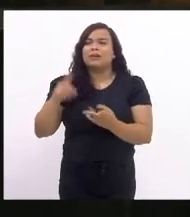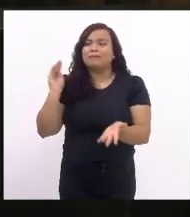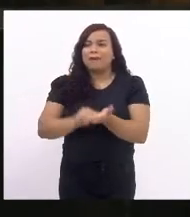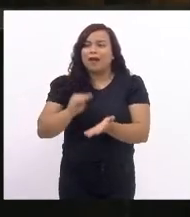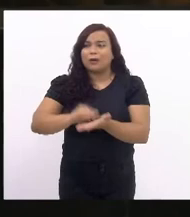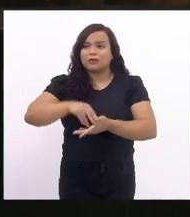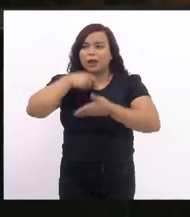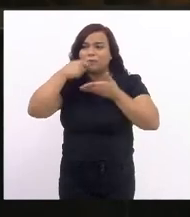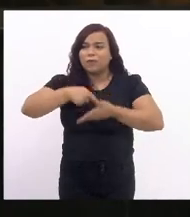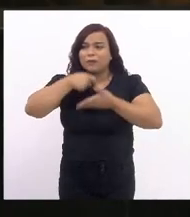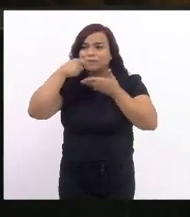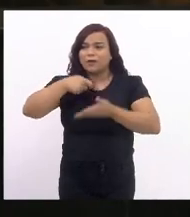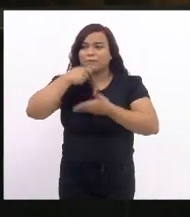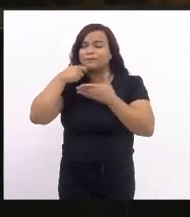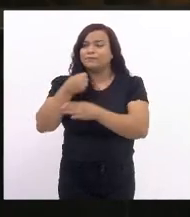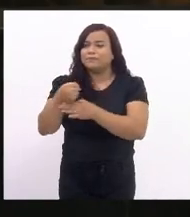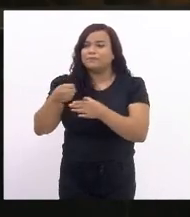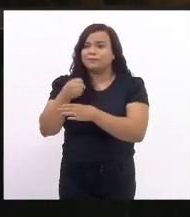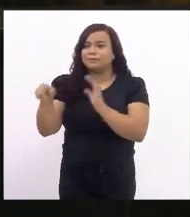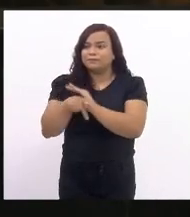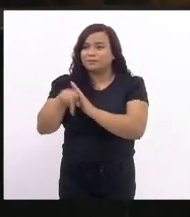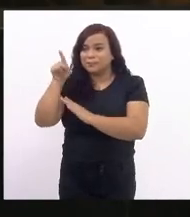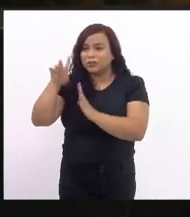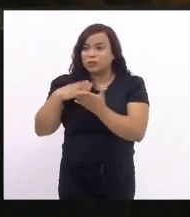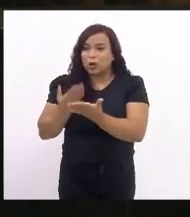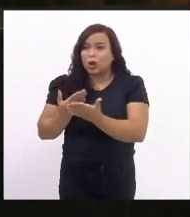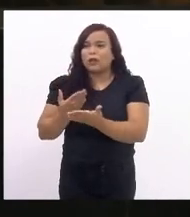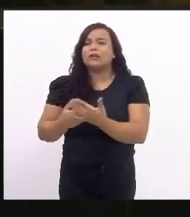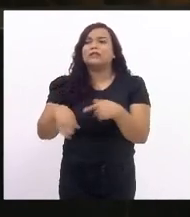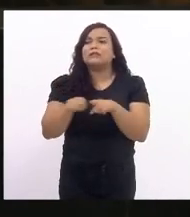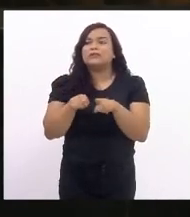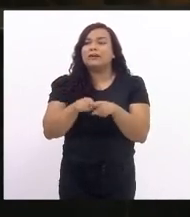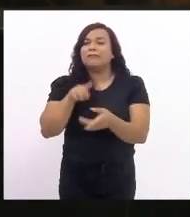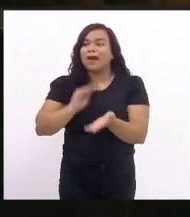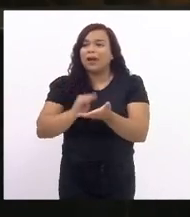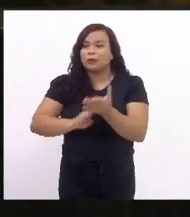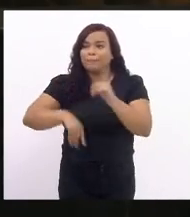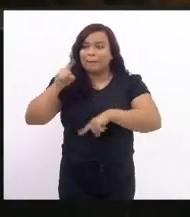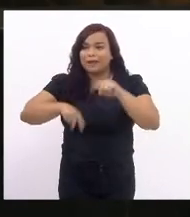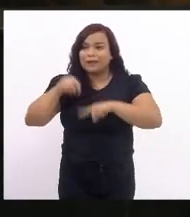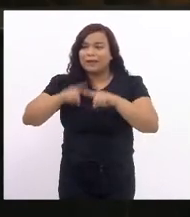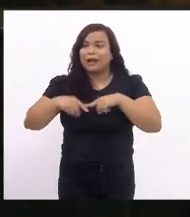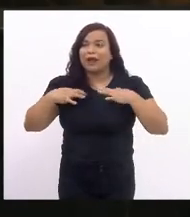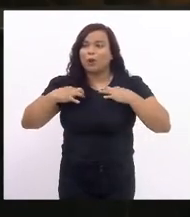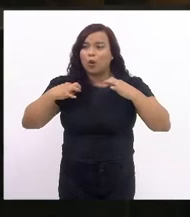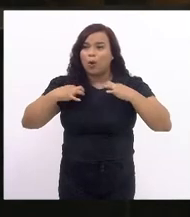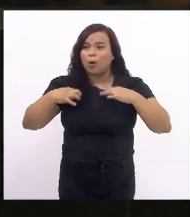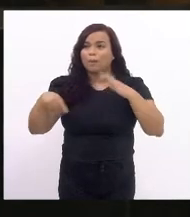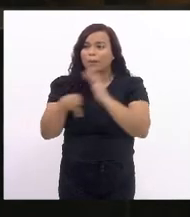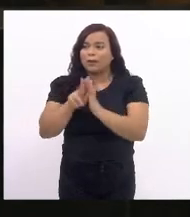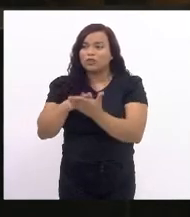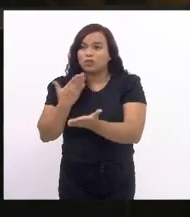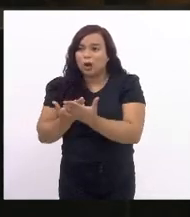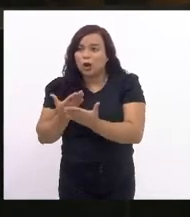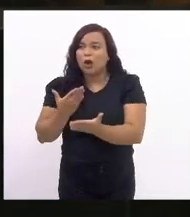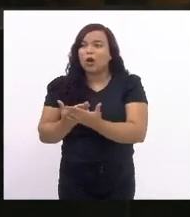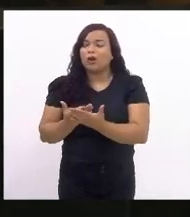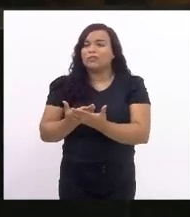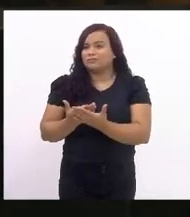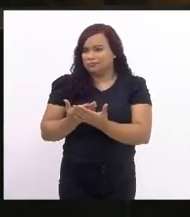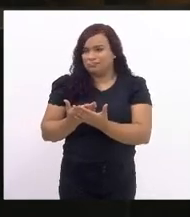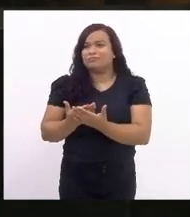merenda, a falta na qualidade de entrega de materiais escolares, uniformes, e